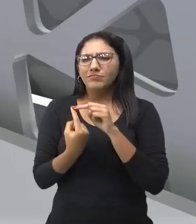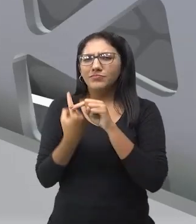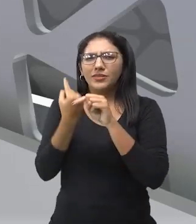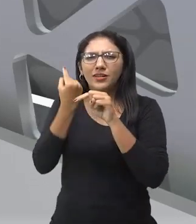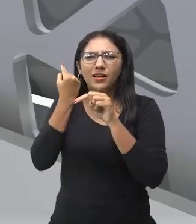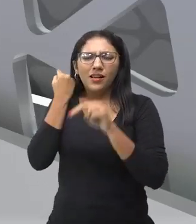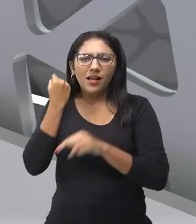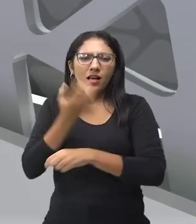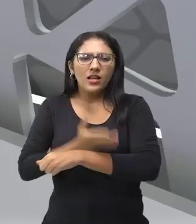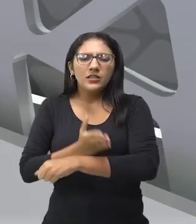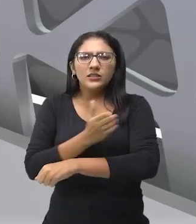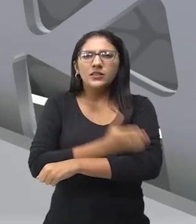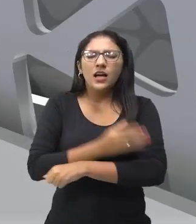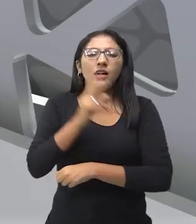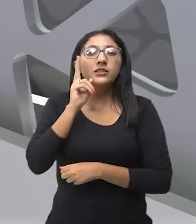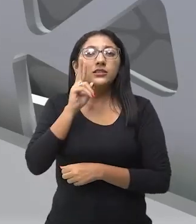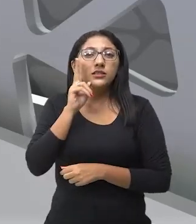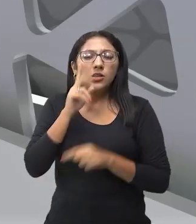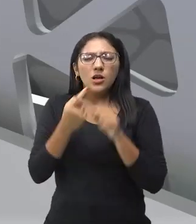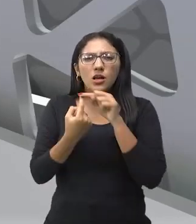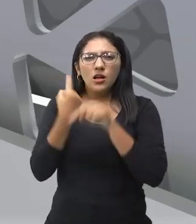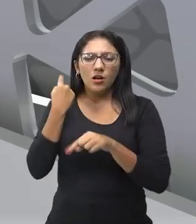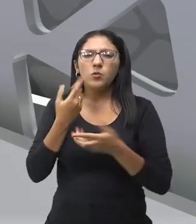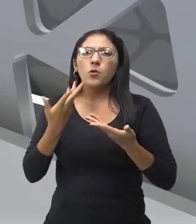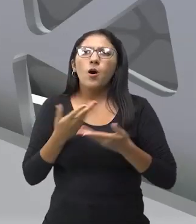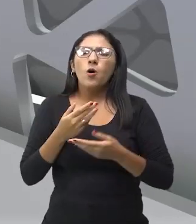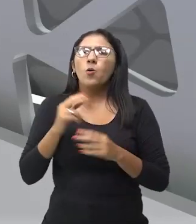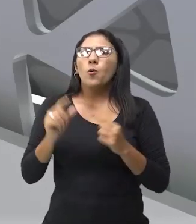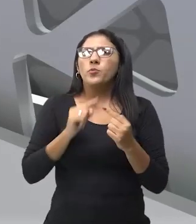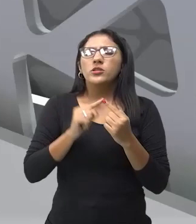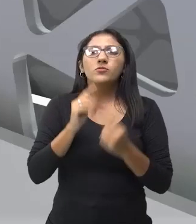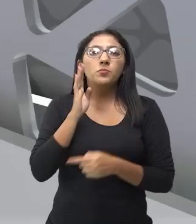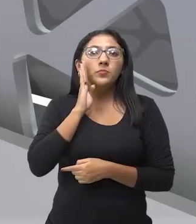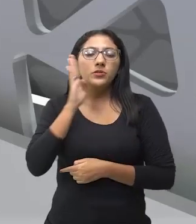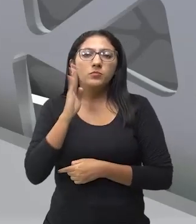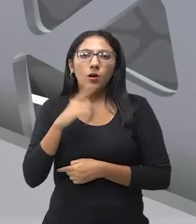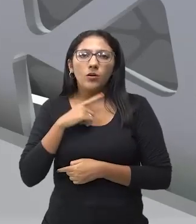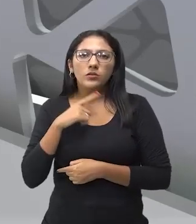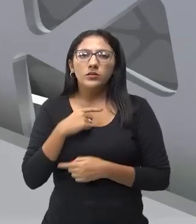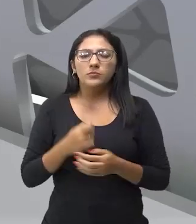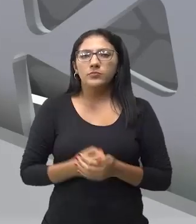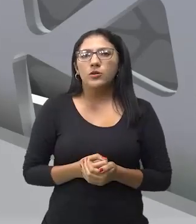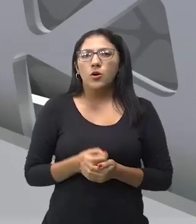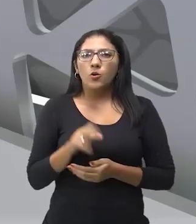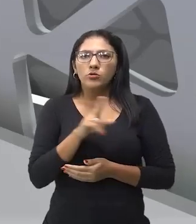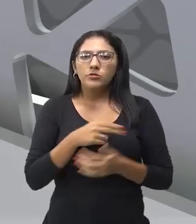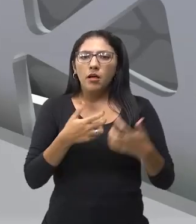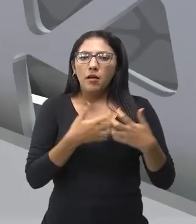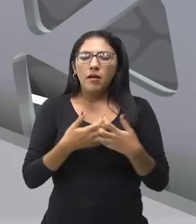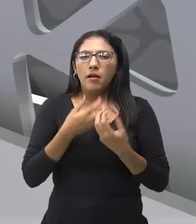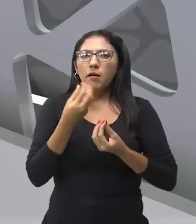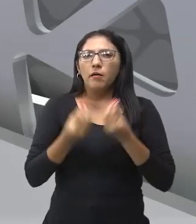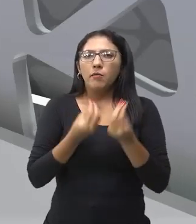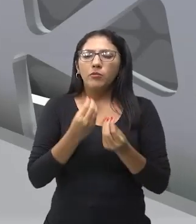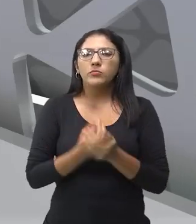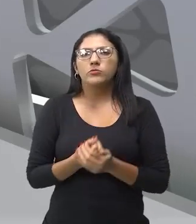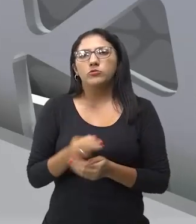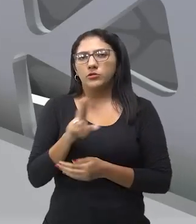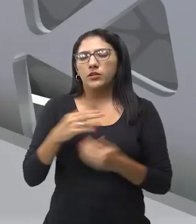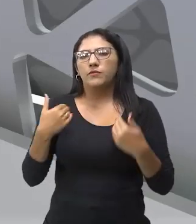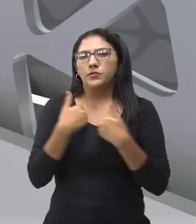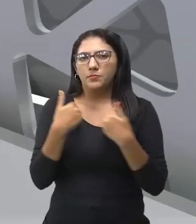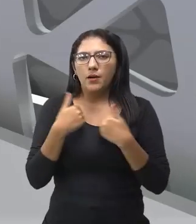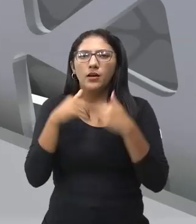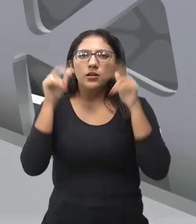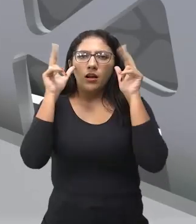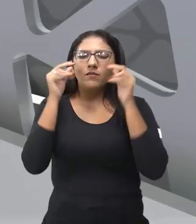Média, como eu falei na aula passada, qual era o meio de transporte? Era a carroça, era o cavalo. Então, que